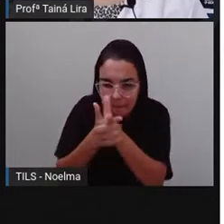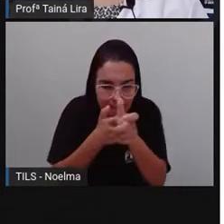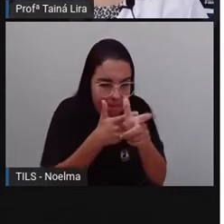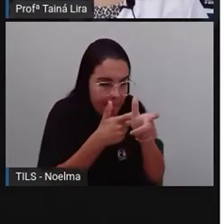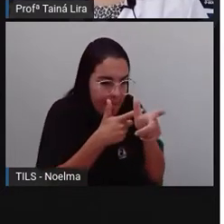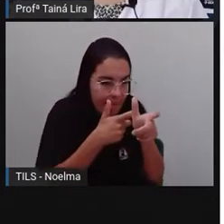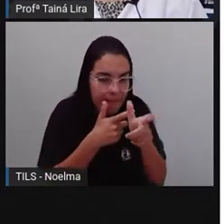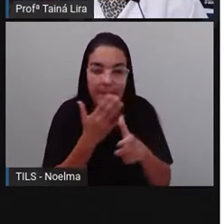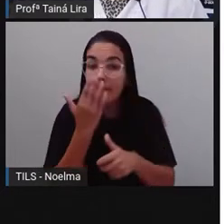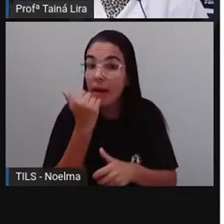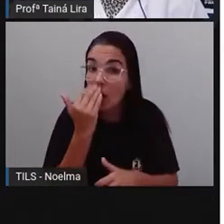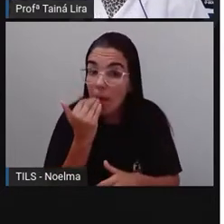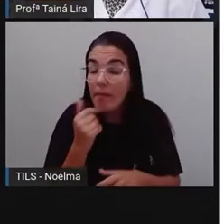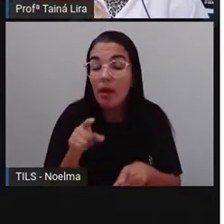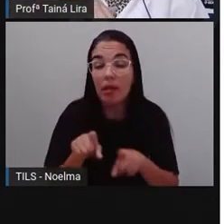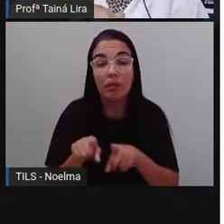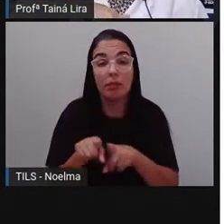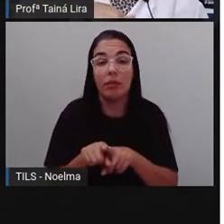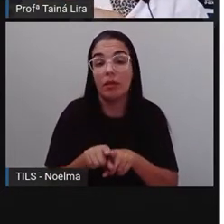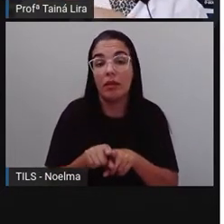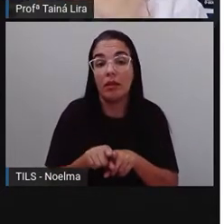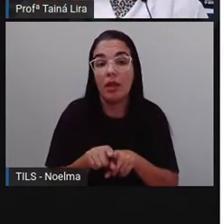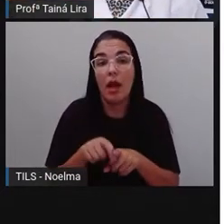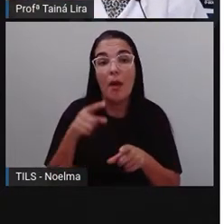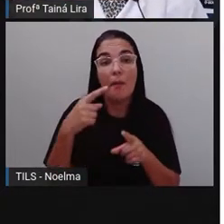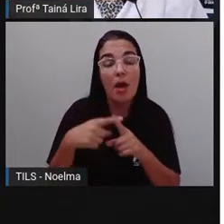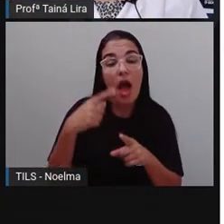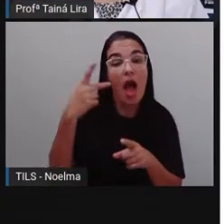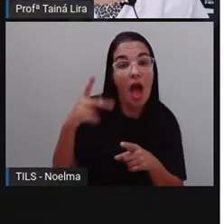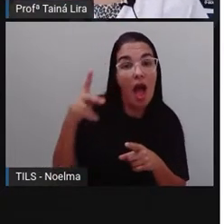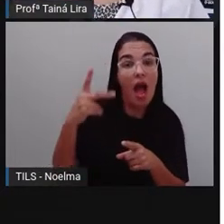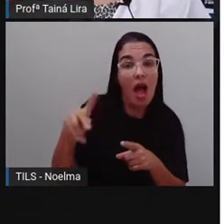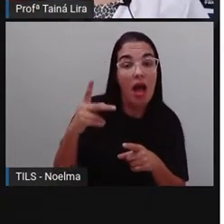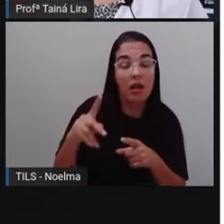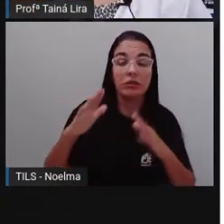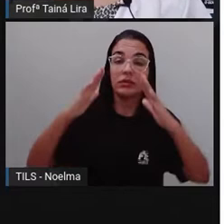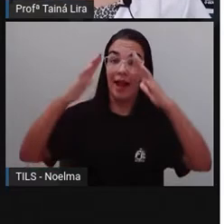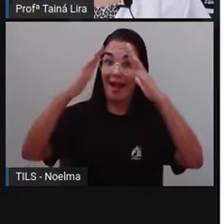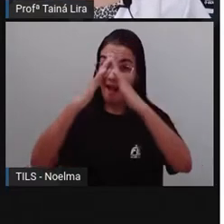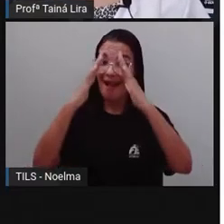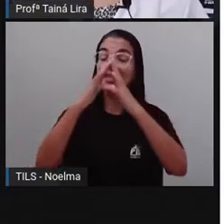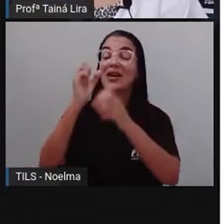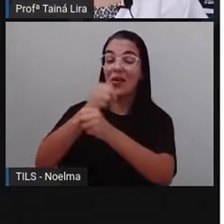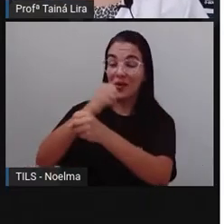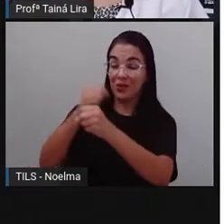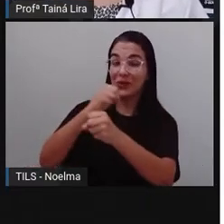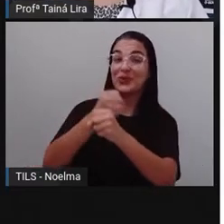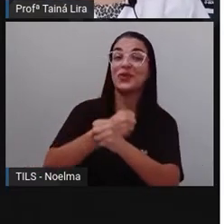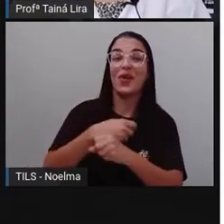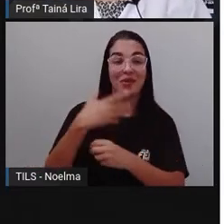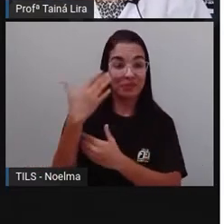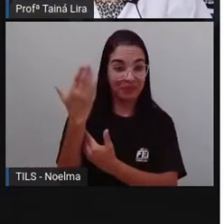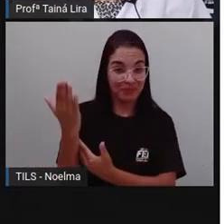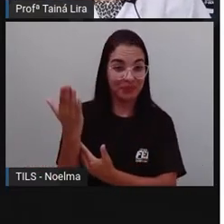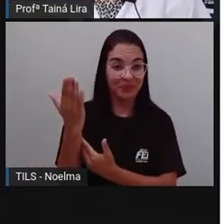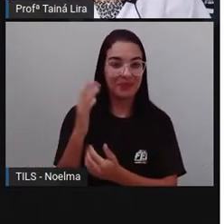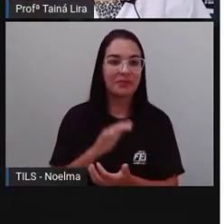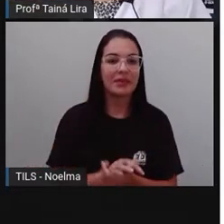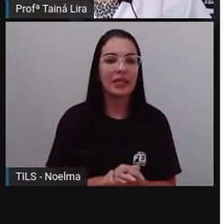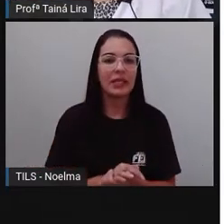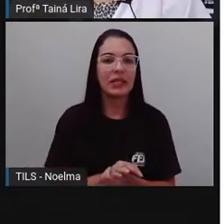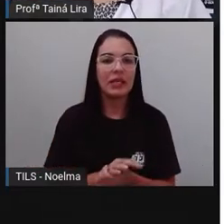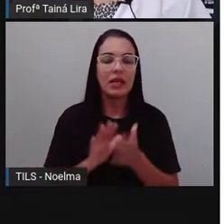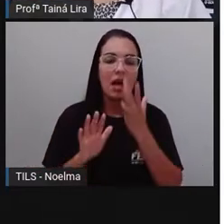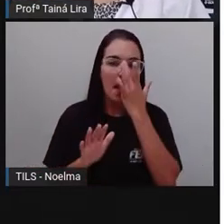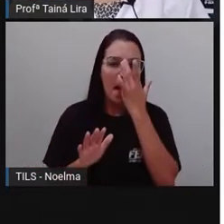plantar e eles também, eles mesmos que fazem as ocas onde eles vão morar. E as